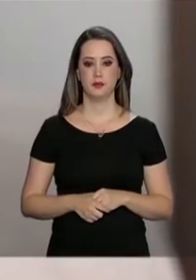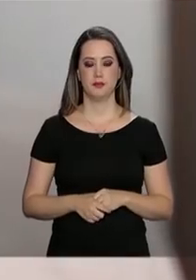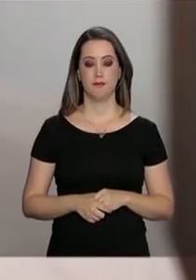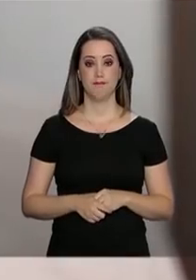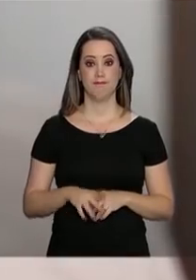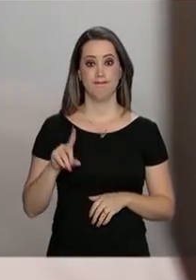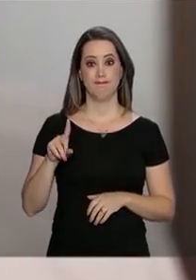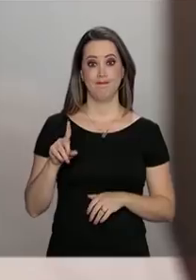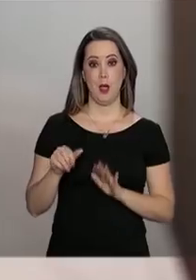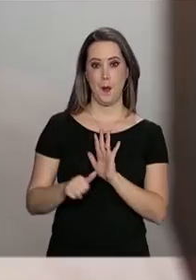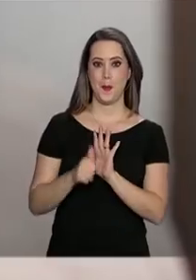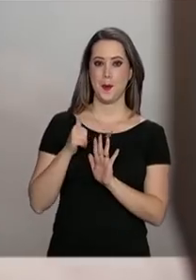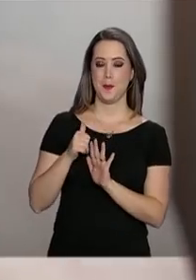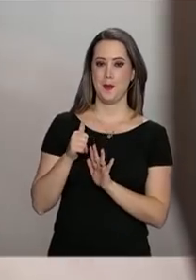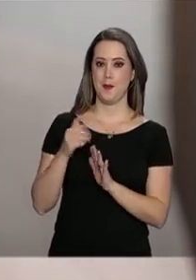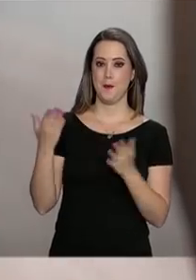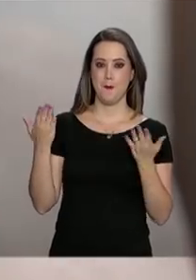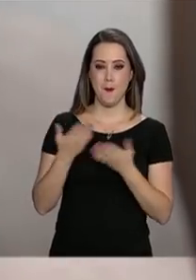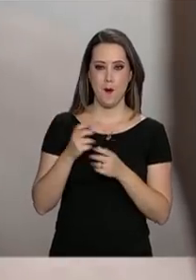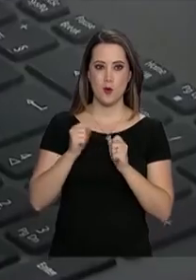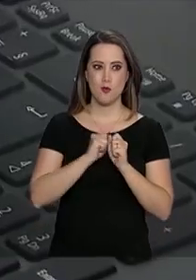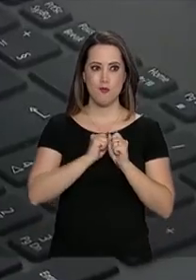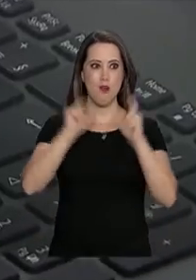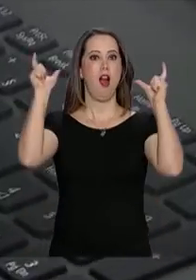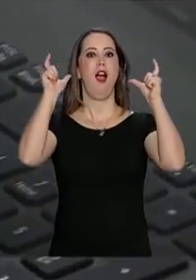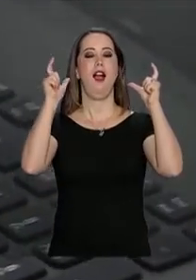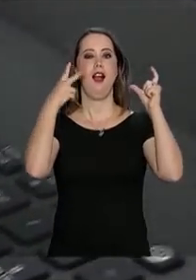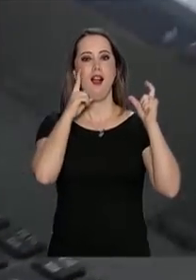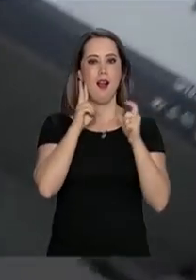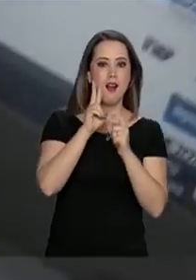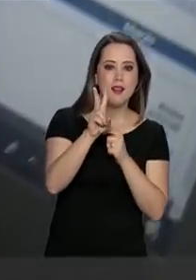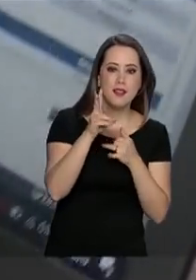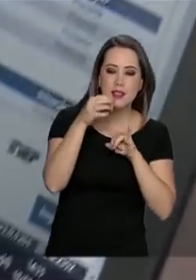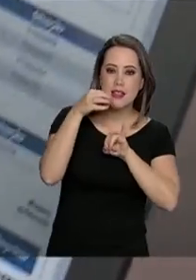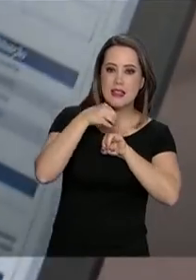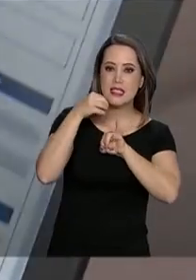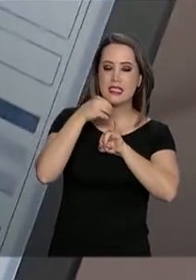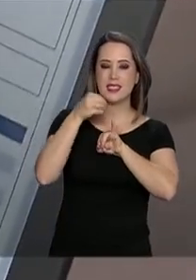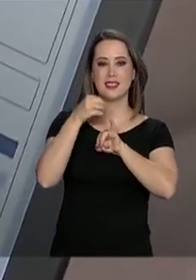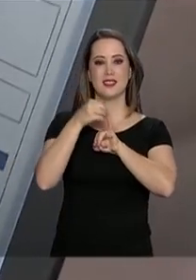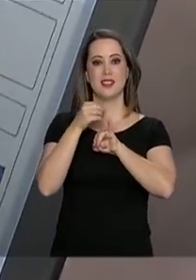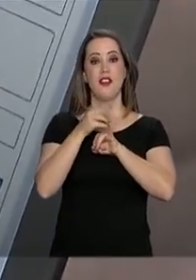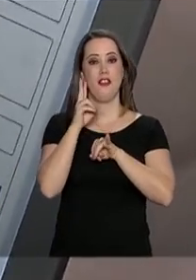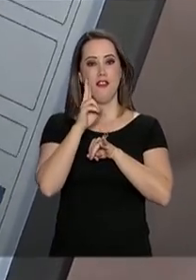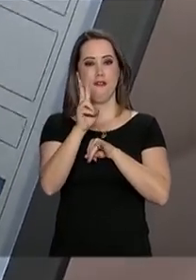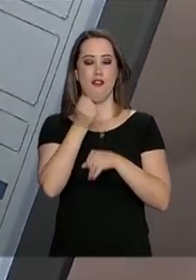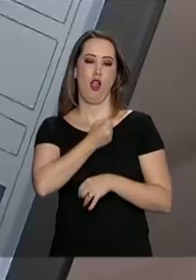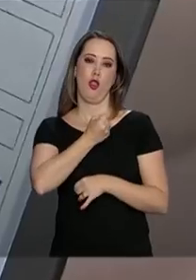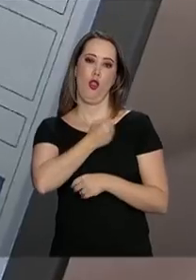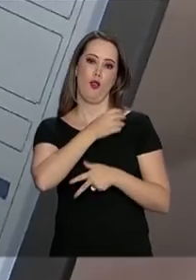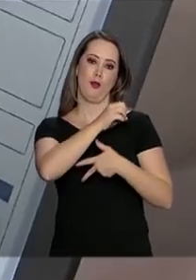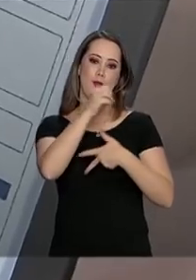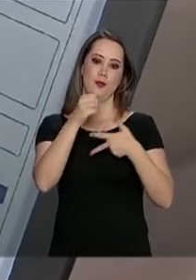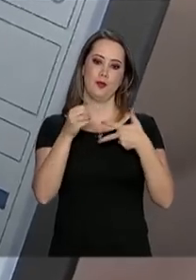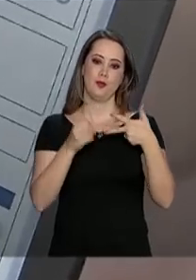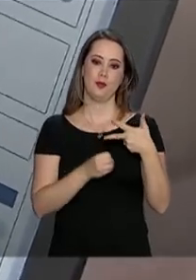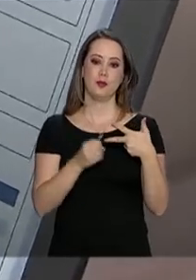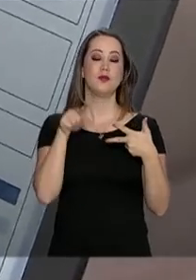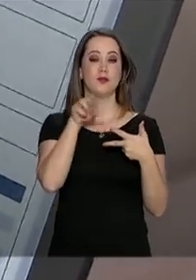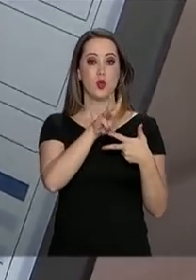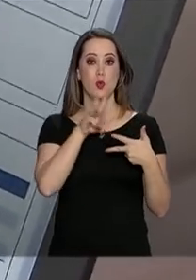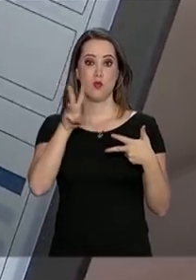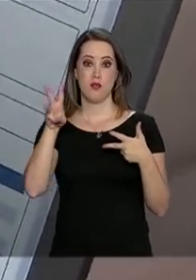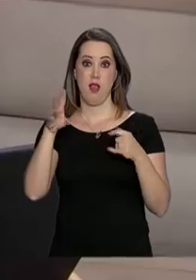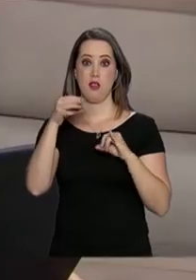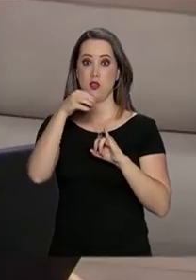A primeira coisa que Bárbara fez quando acordou foi consultar o resultado do Exame Nacional do Ensino Médio, o ENEM, no site